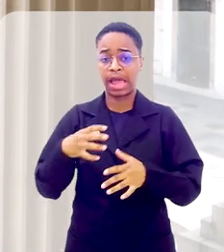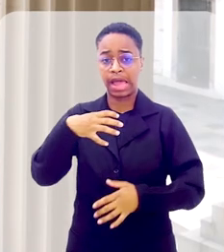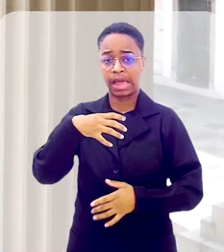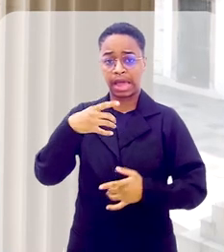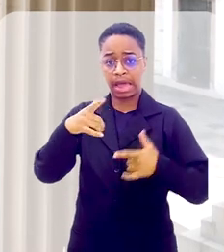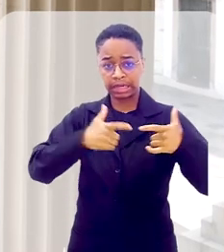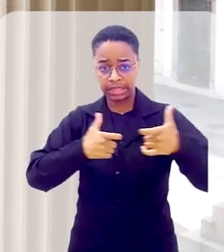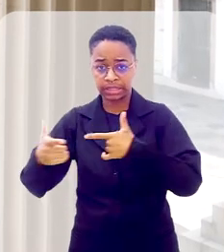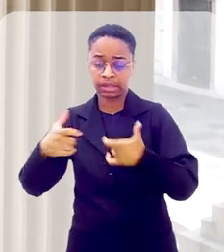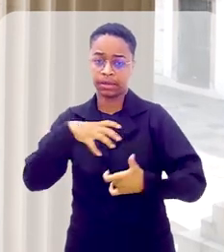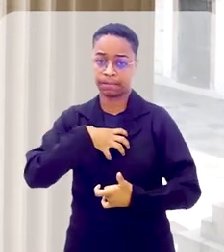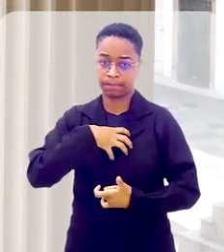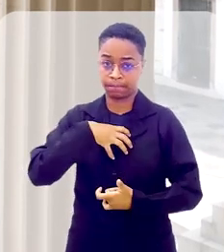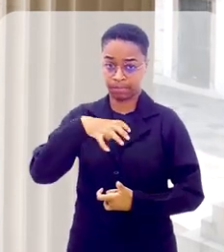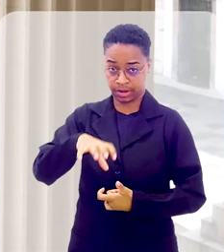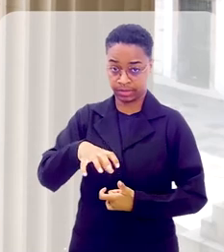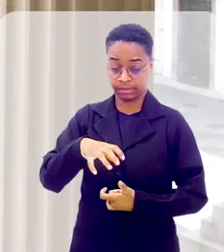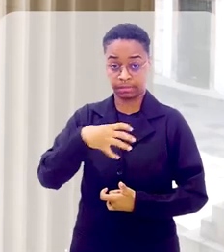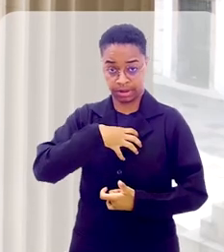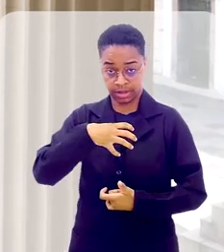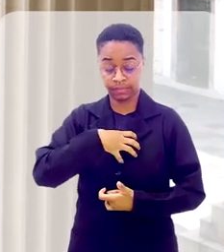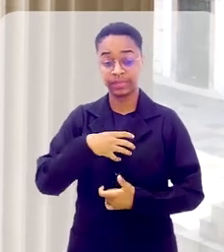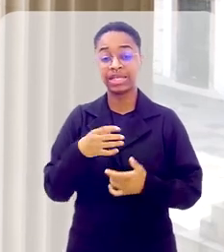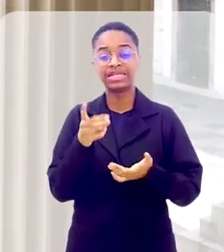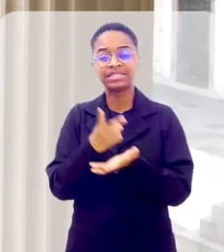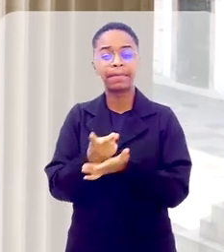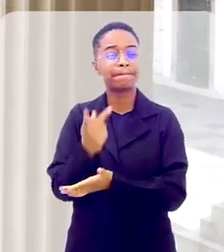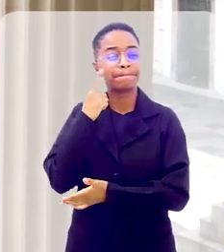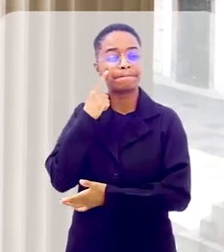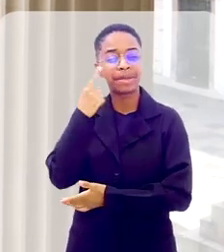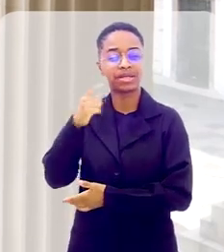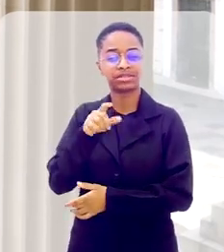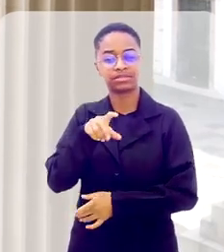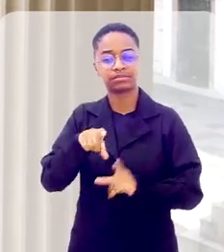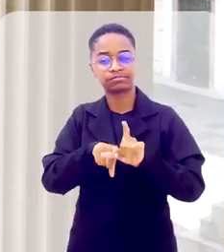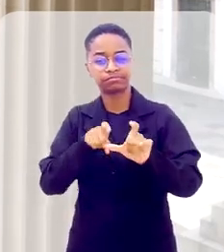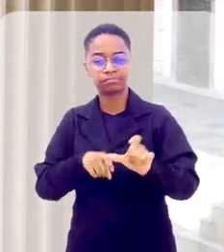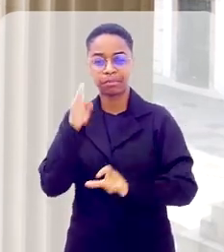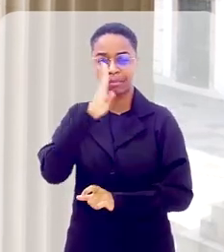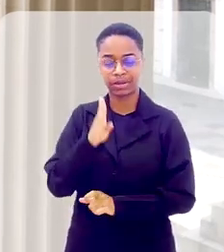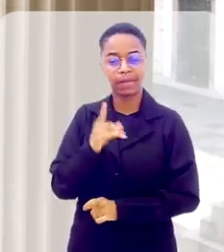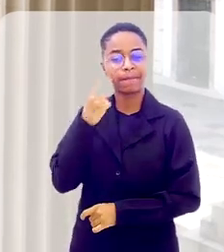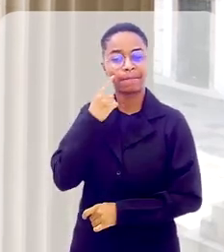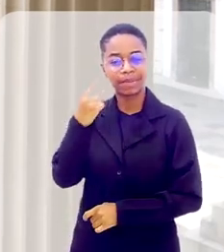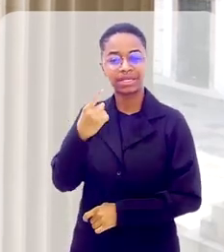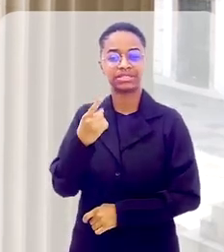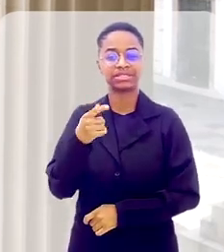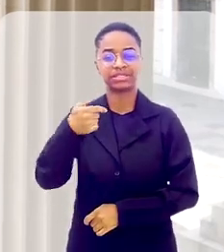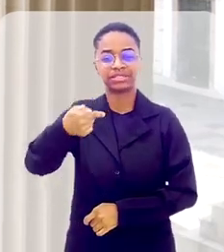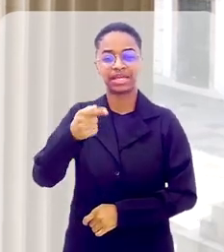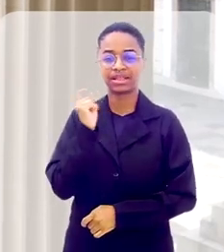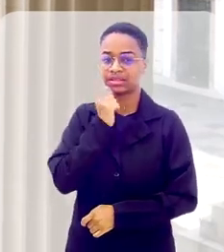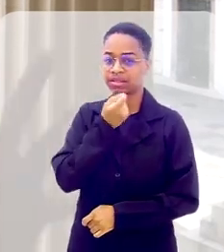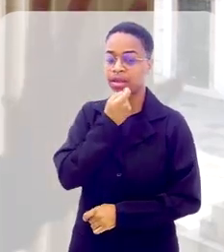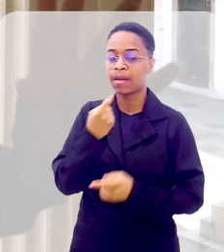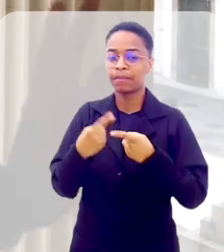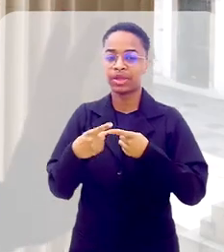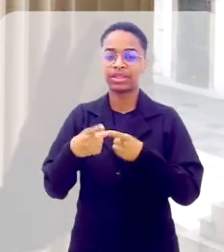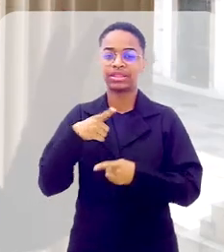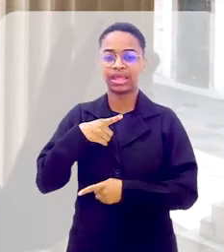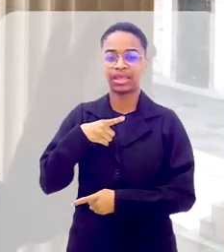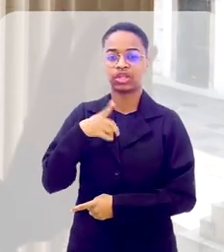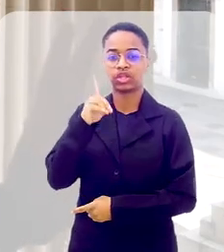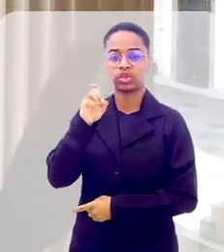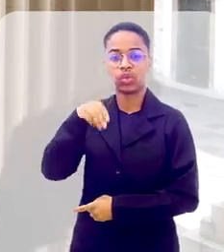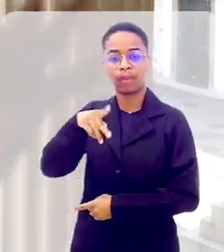Normalmente, sempre que pensamos na independência do Brasil, vem à nossa cabeça o 7 de setembro. O grito do Ipiranga representando o Dom Pedro rompendo as